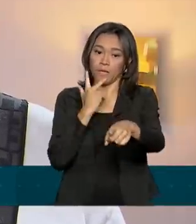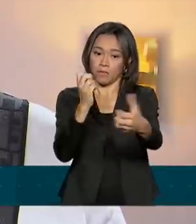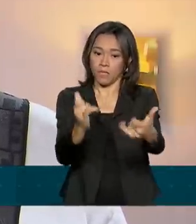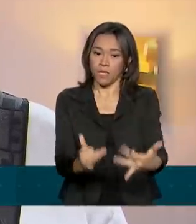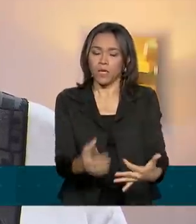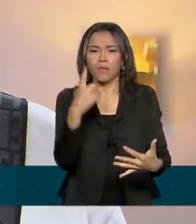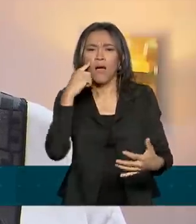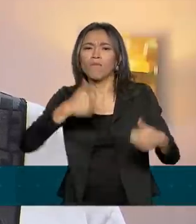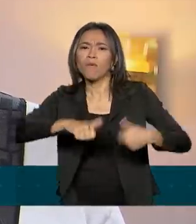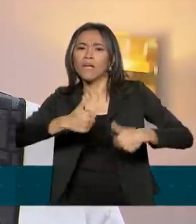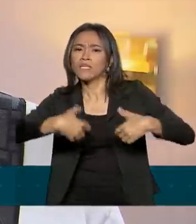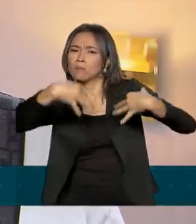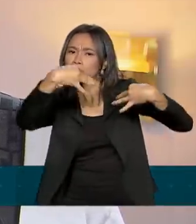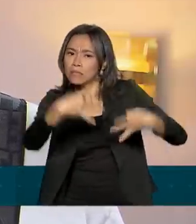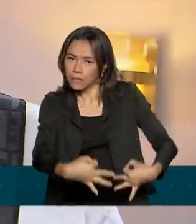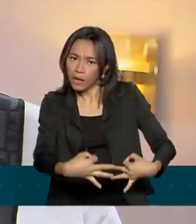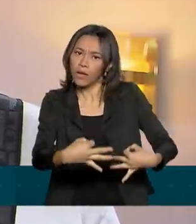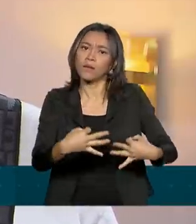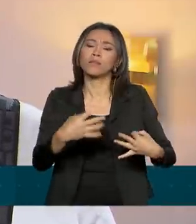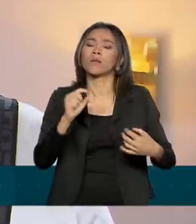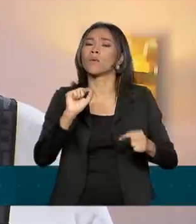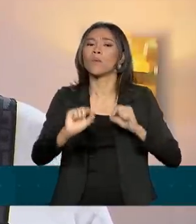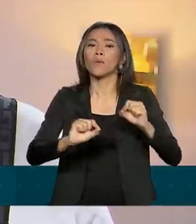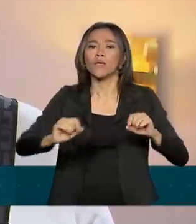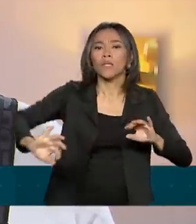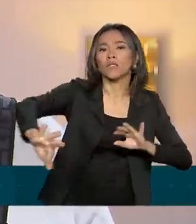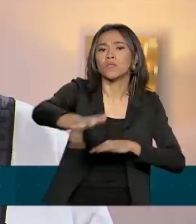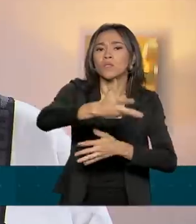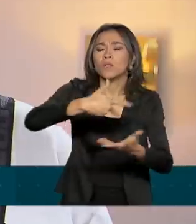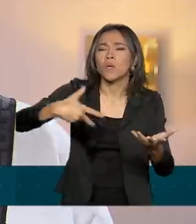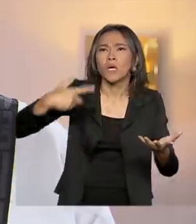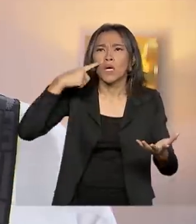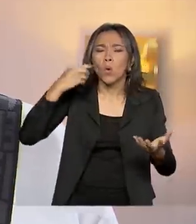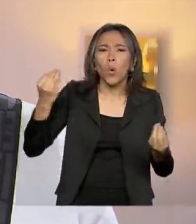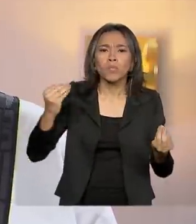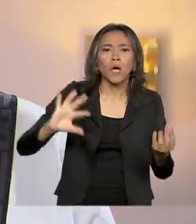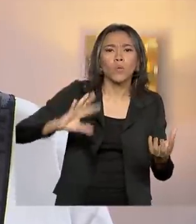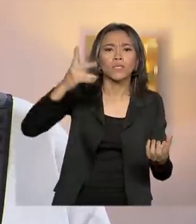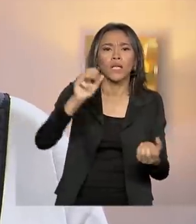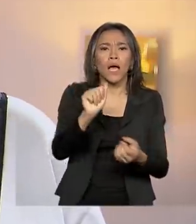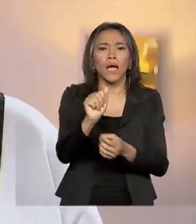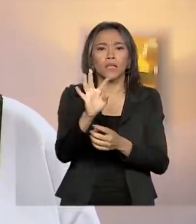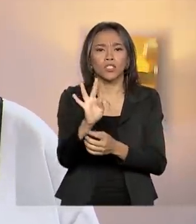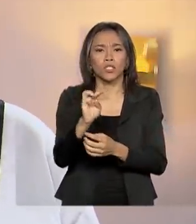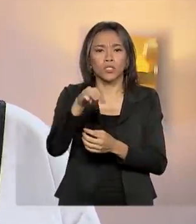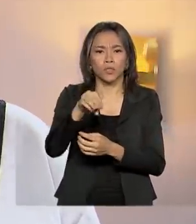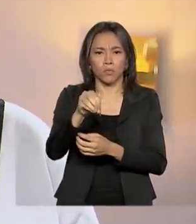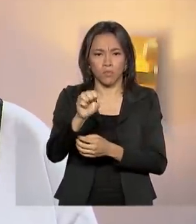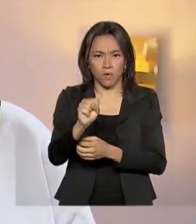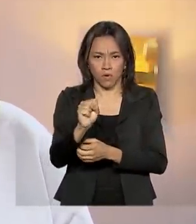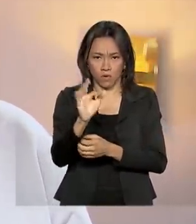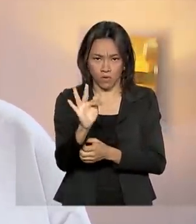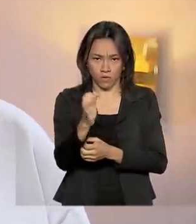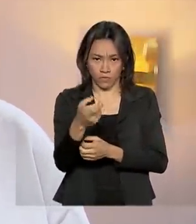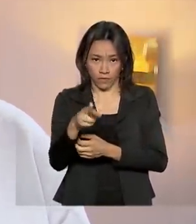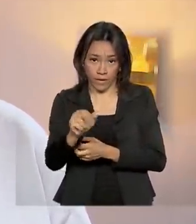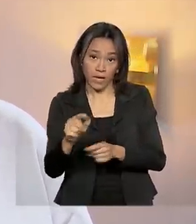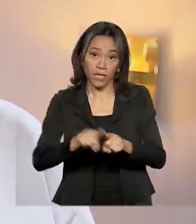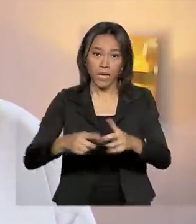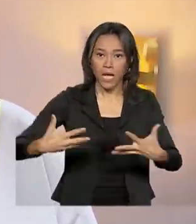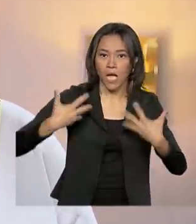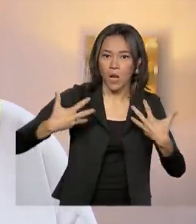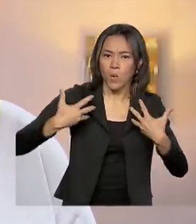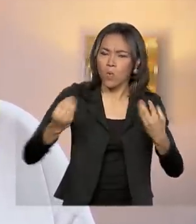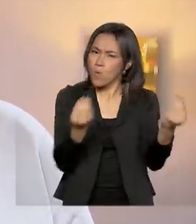mais correto do intercâmbio oceano-atmosfera e também de calor. E a gente sabe que o